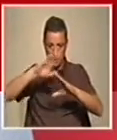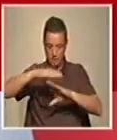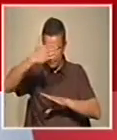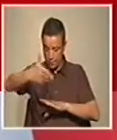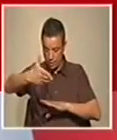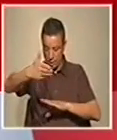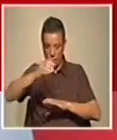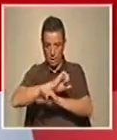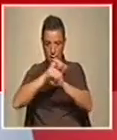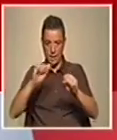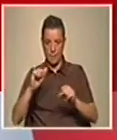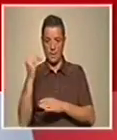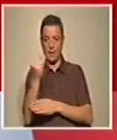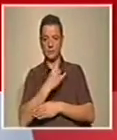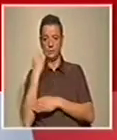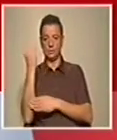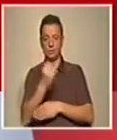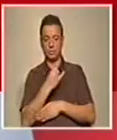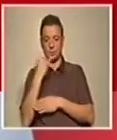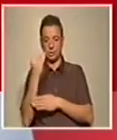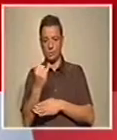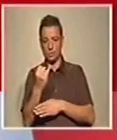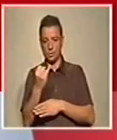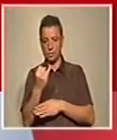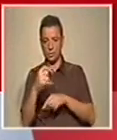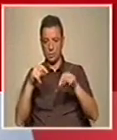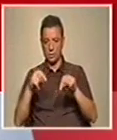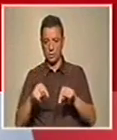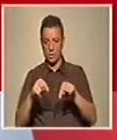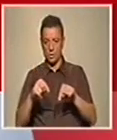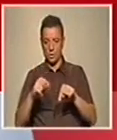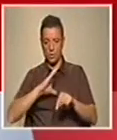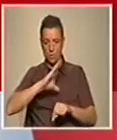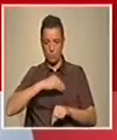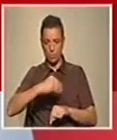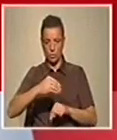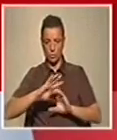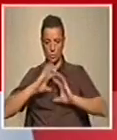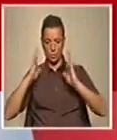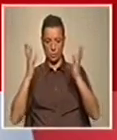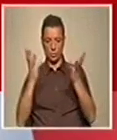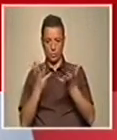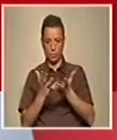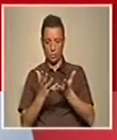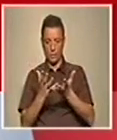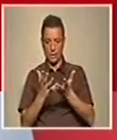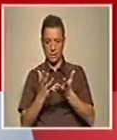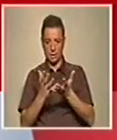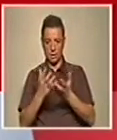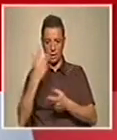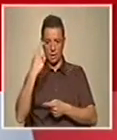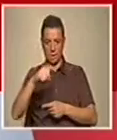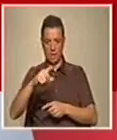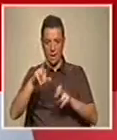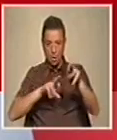Para dentro de cada uma das instituições, no sentido de que hoje, com o mundo global que temos, com os instrumentos de globalização que existem, com a